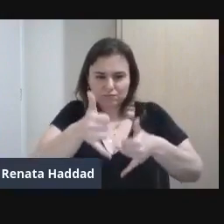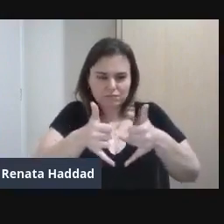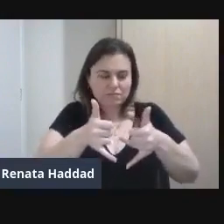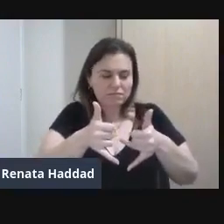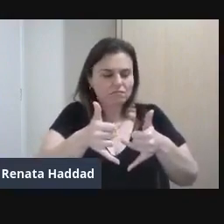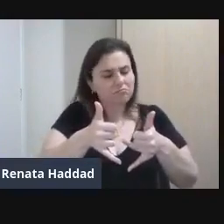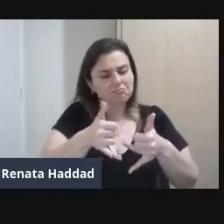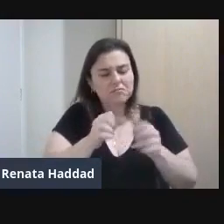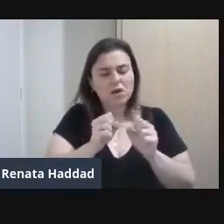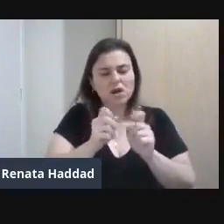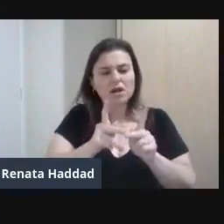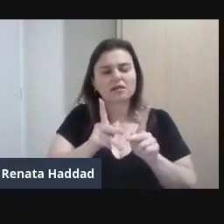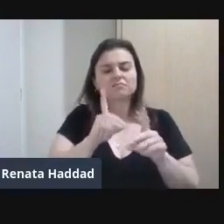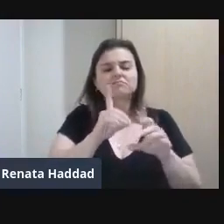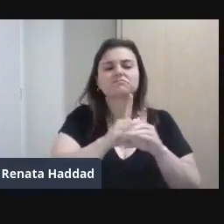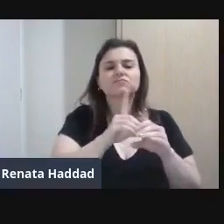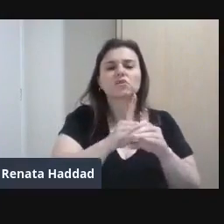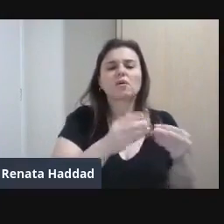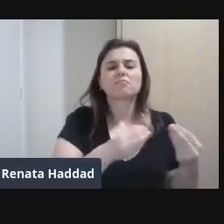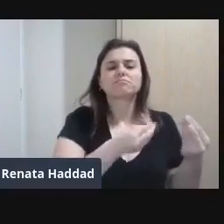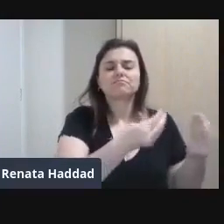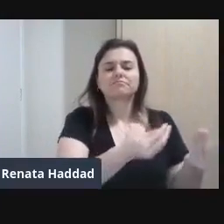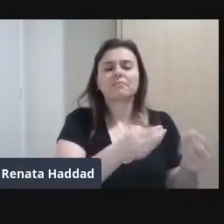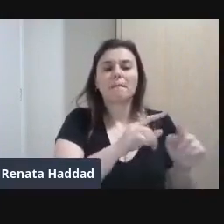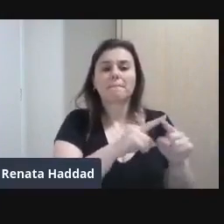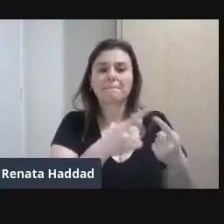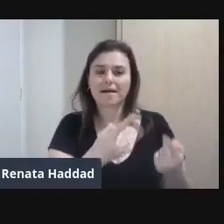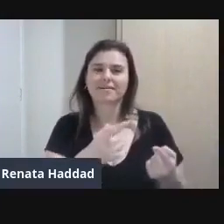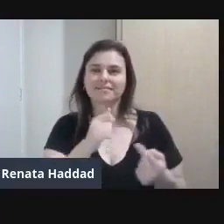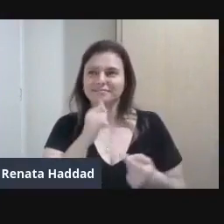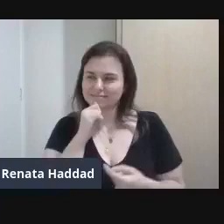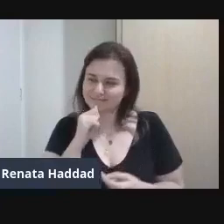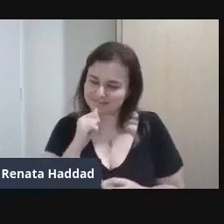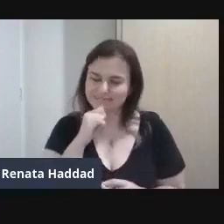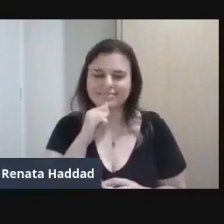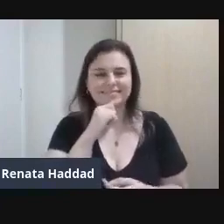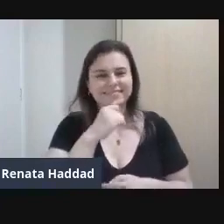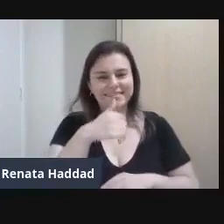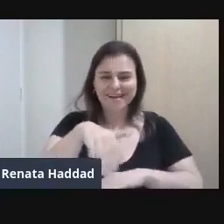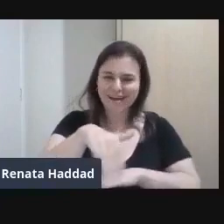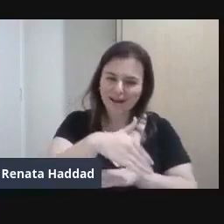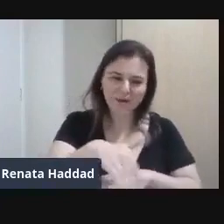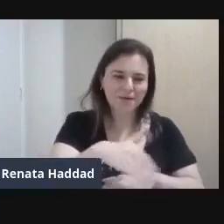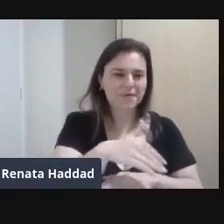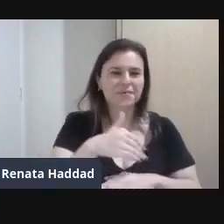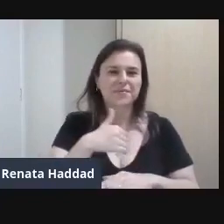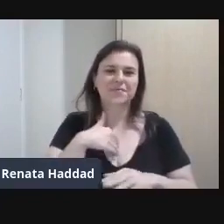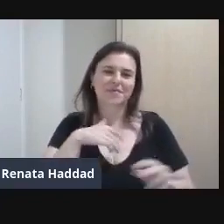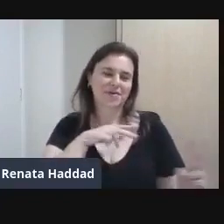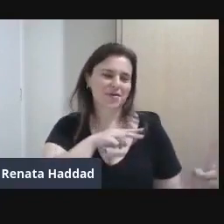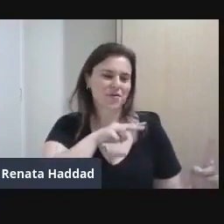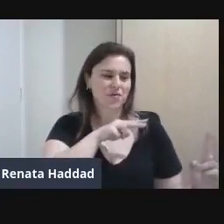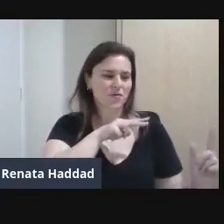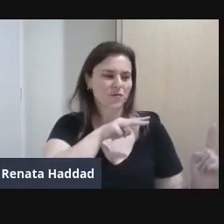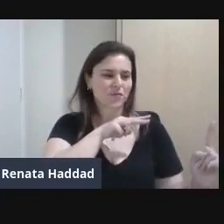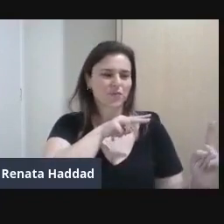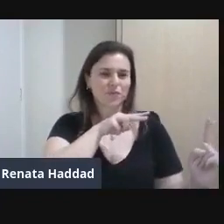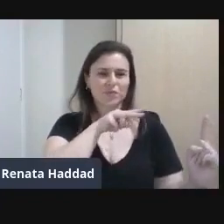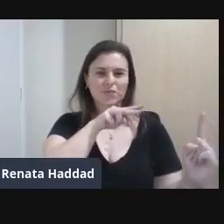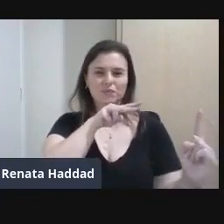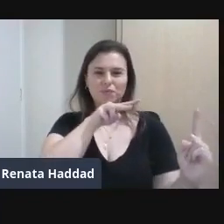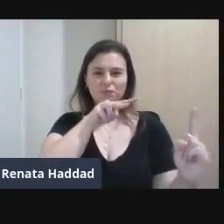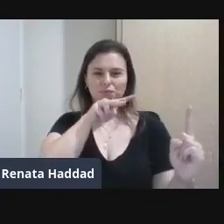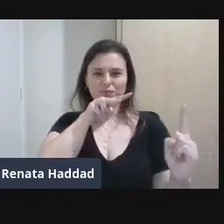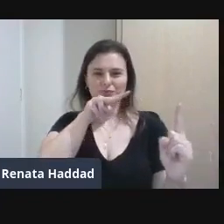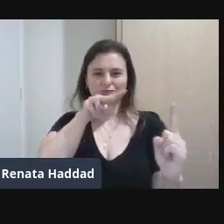Mas ainda assim Quando ela saia Pela rua Ela tinha um encantamento Um sorriso Ah Ela